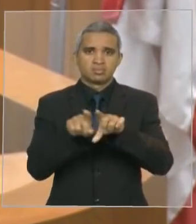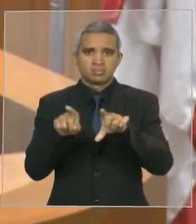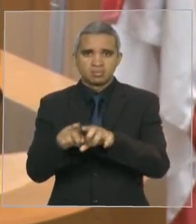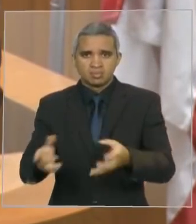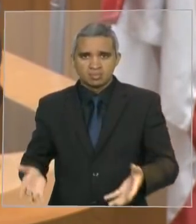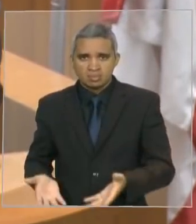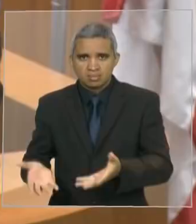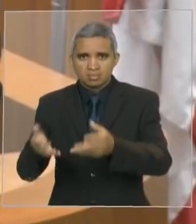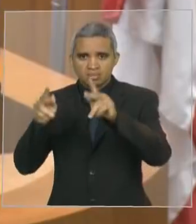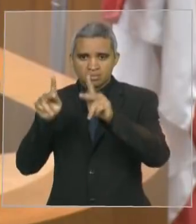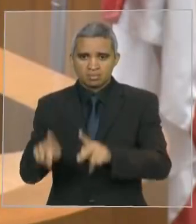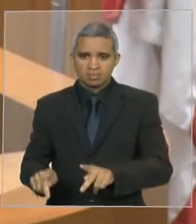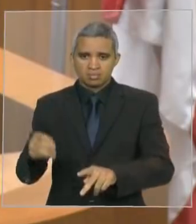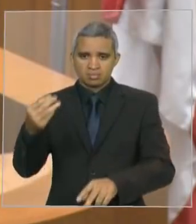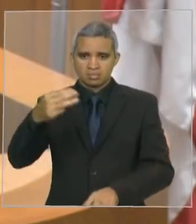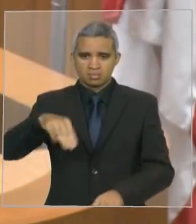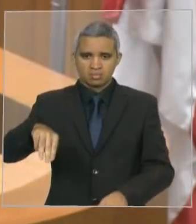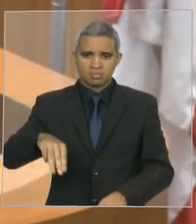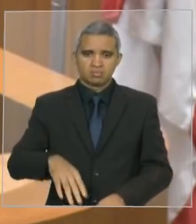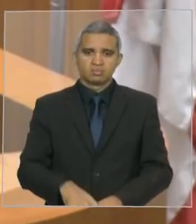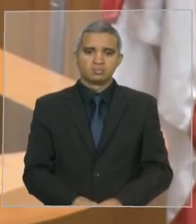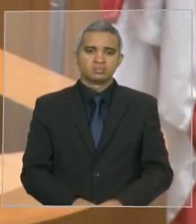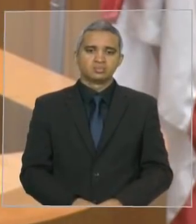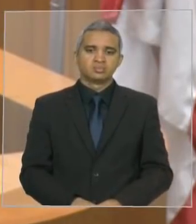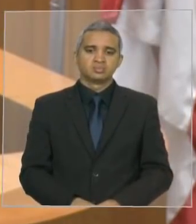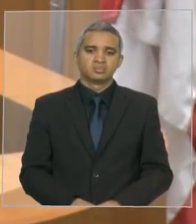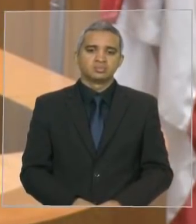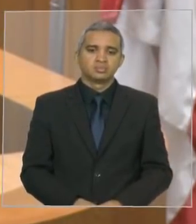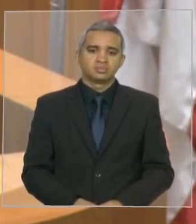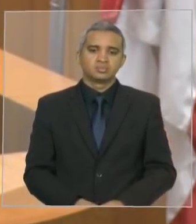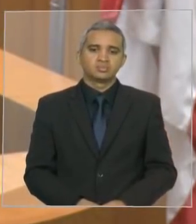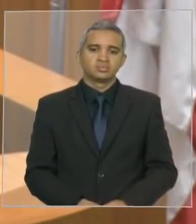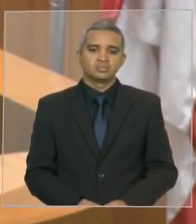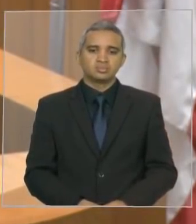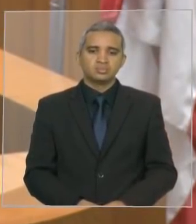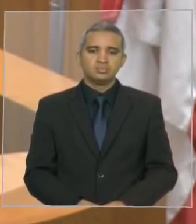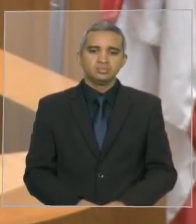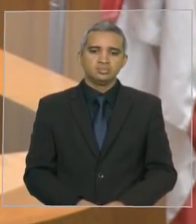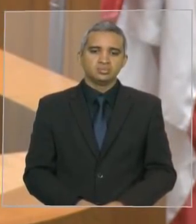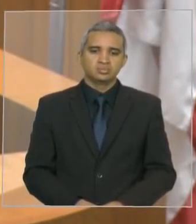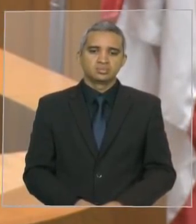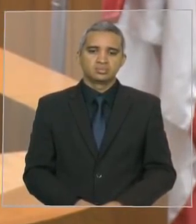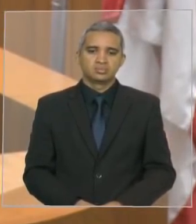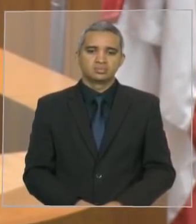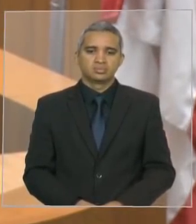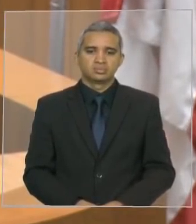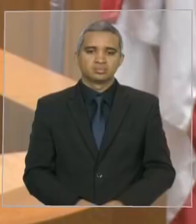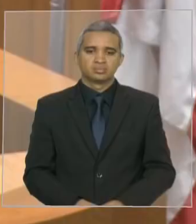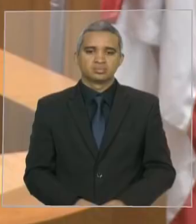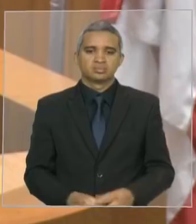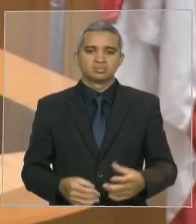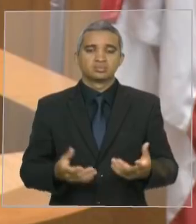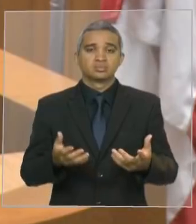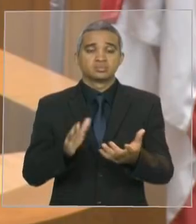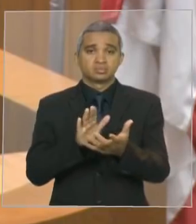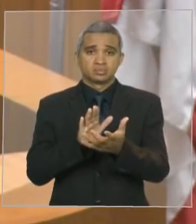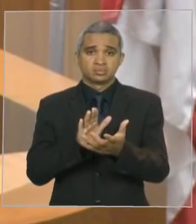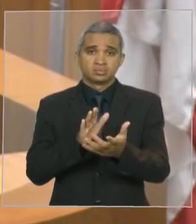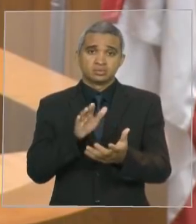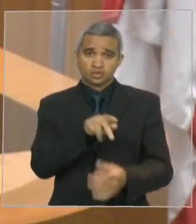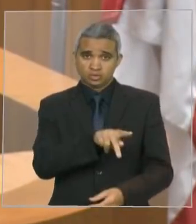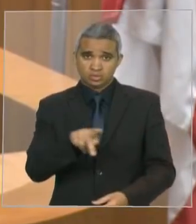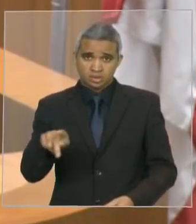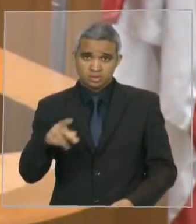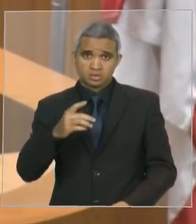só mais um minuto, excelência, já encerro. No mais, quero desejar ao presidente do sindicato